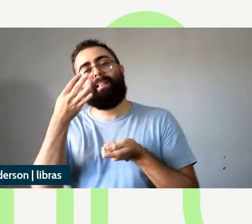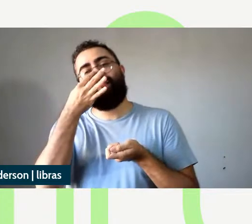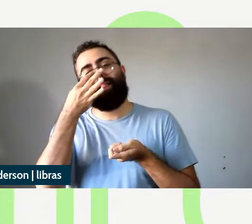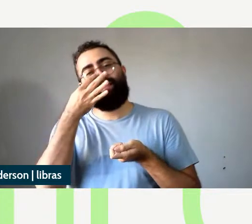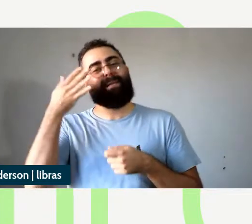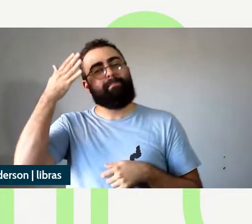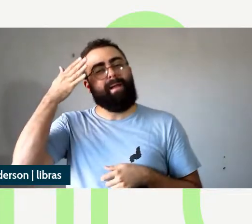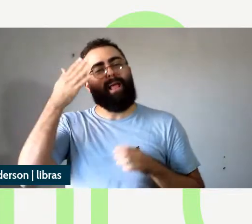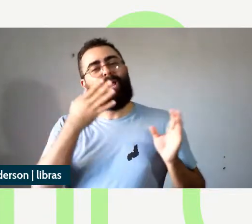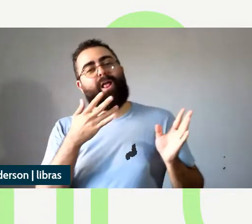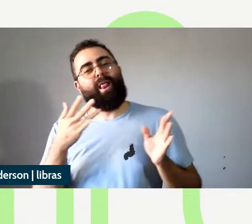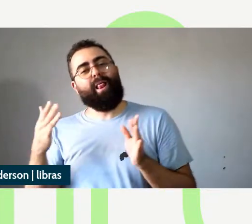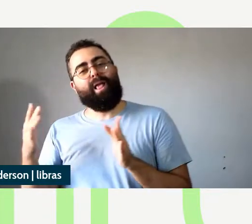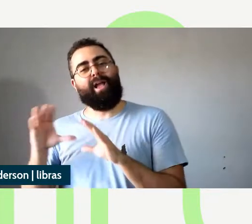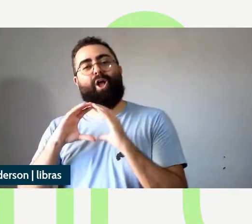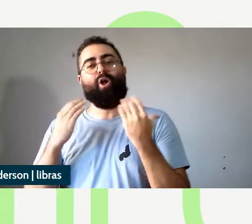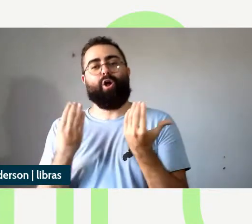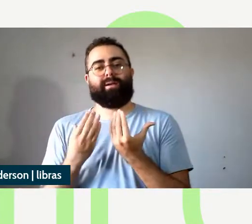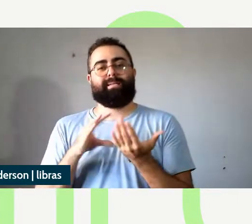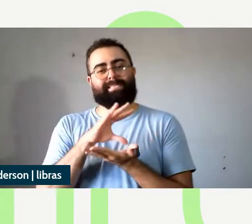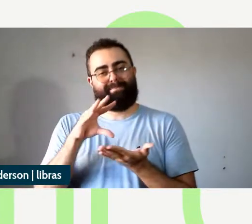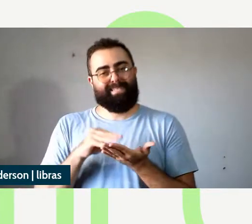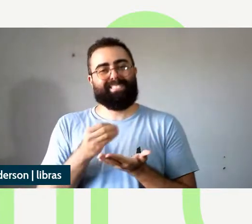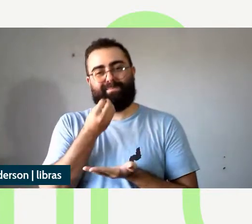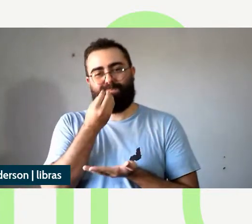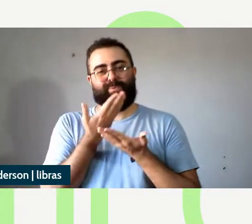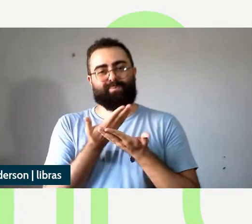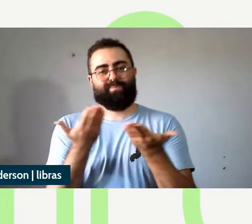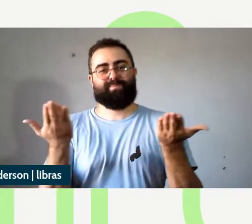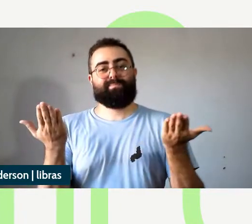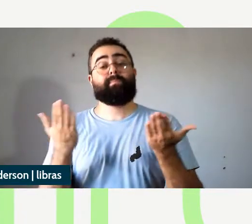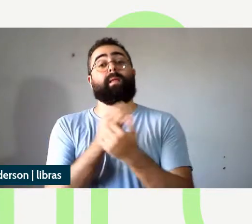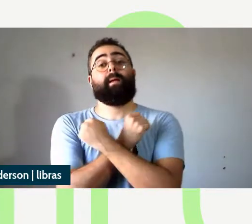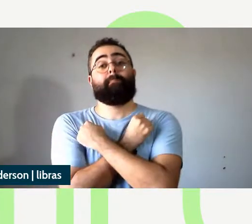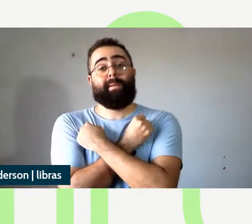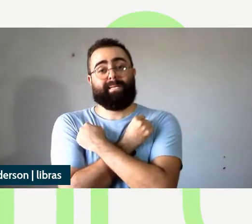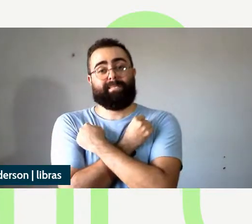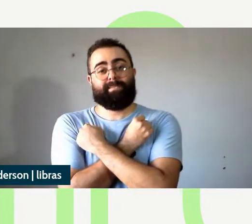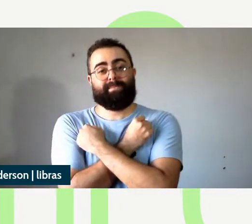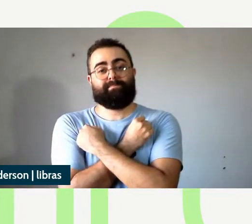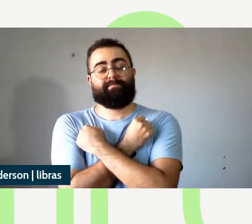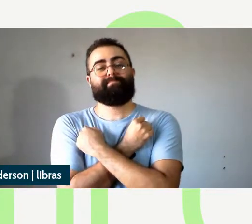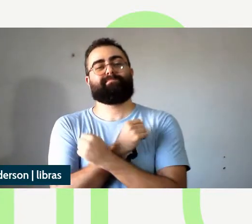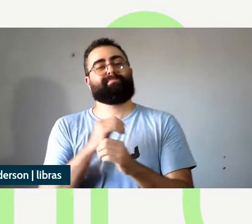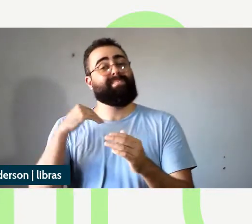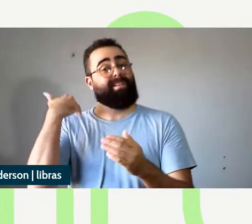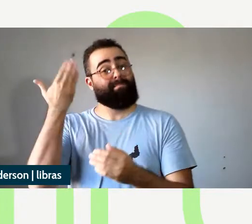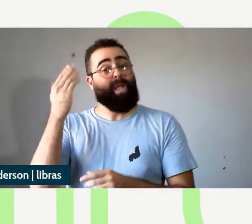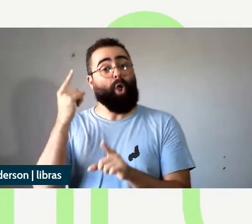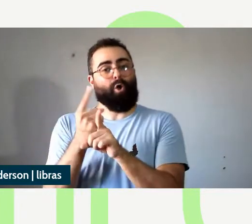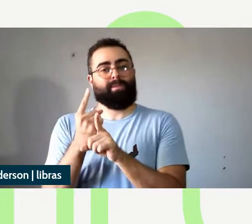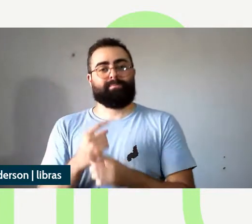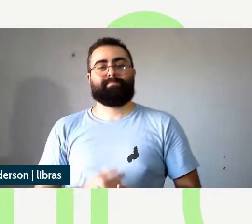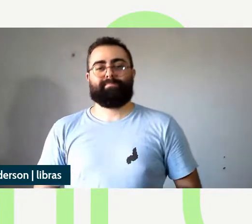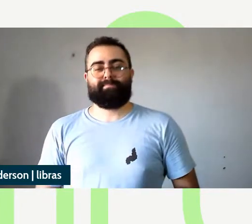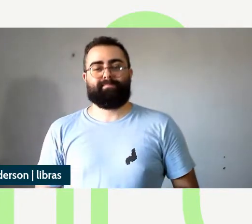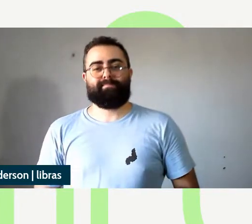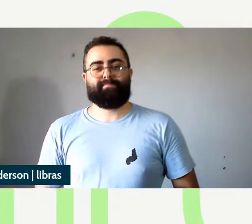no congresso da Abralim um grande abraço então e até a próxima Tchau